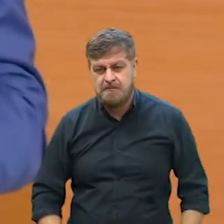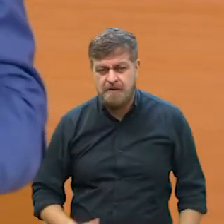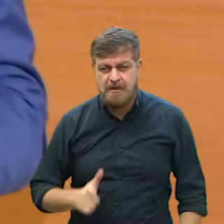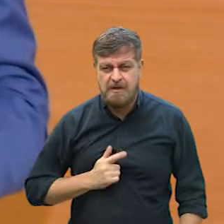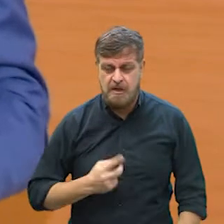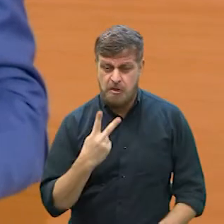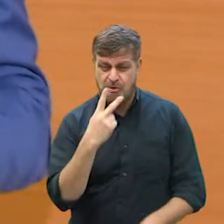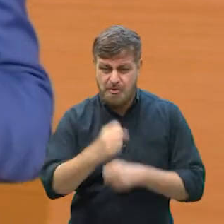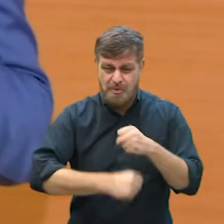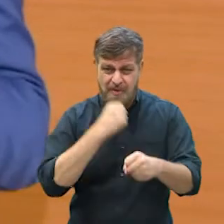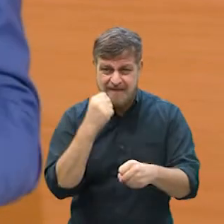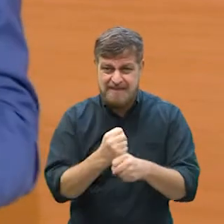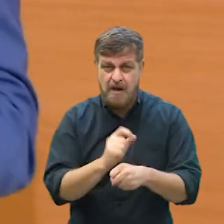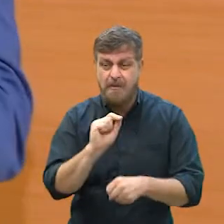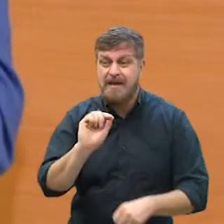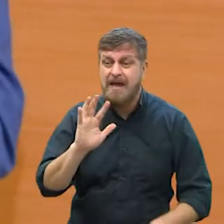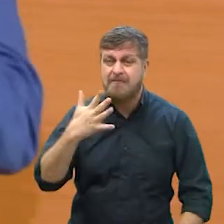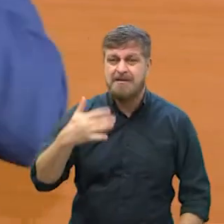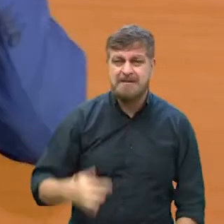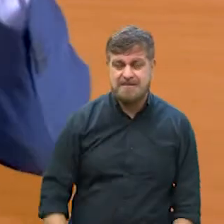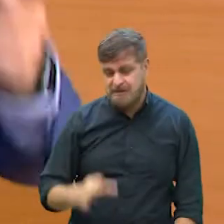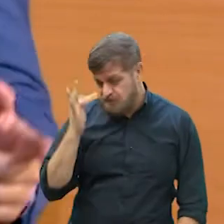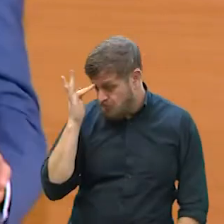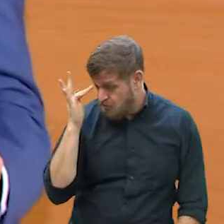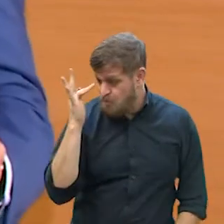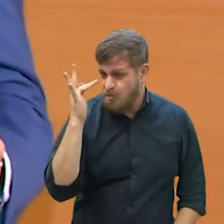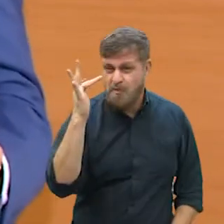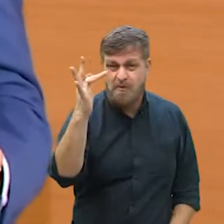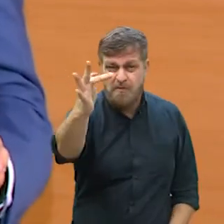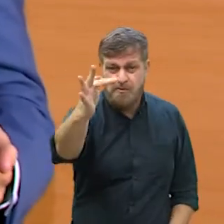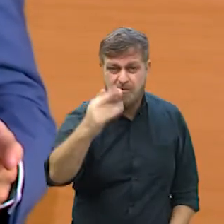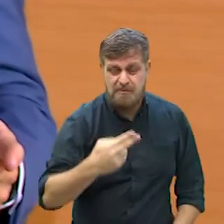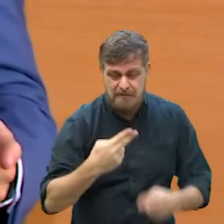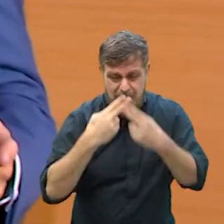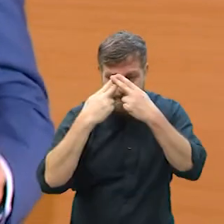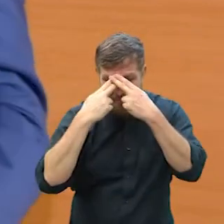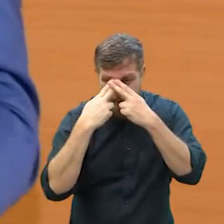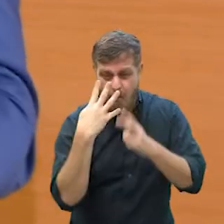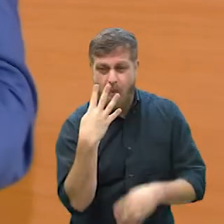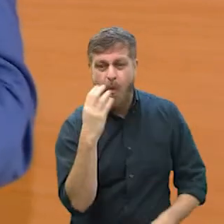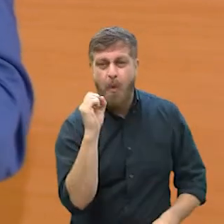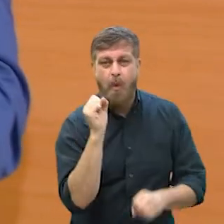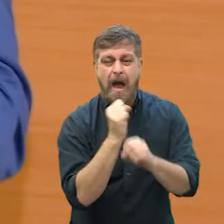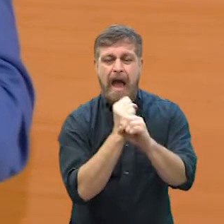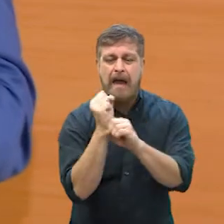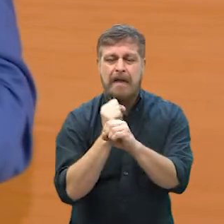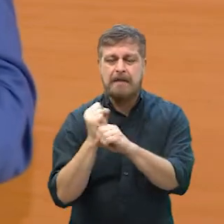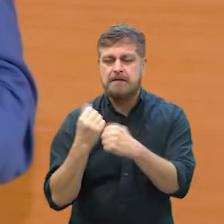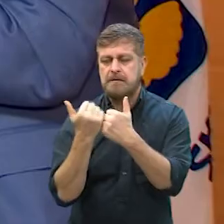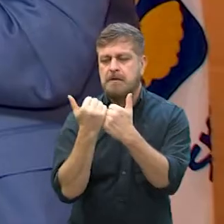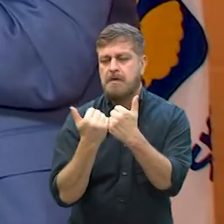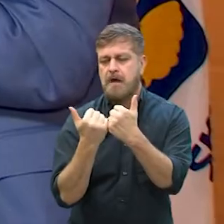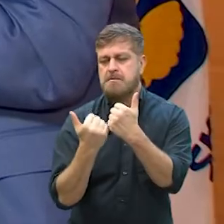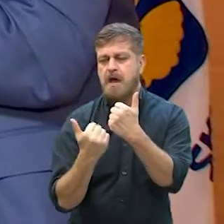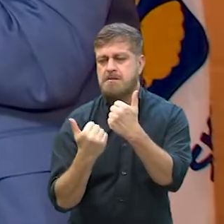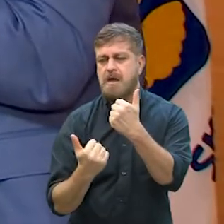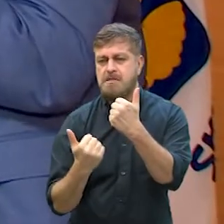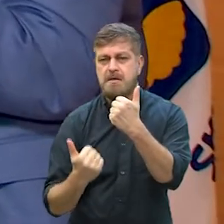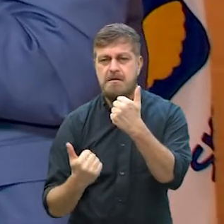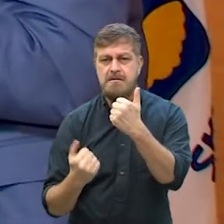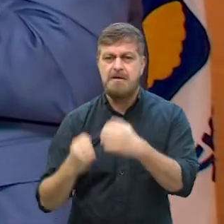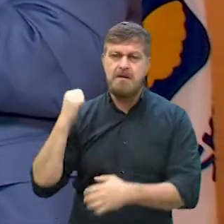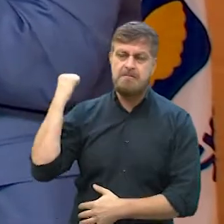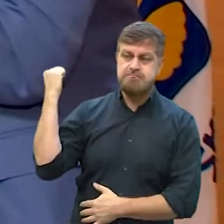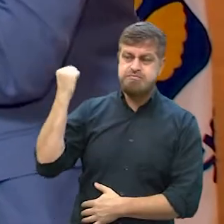atraso de aproximadamente dois anos vai gerar uma consequência de um atraso no Brasil de 40 anos. É